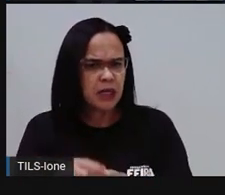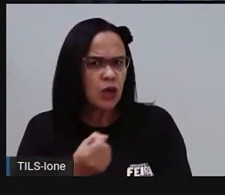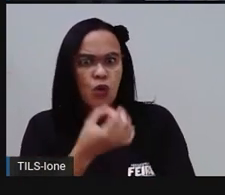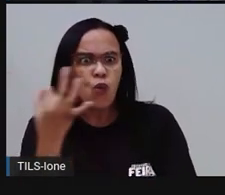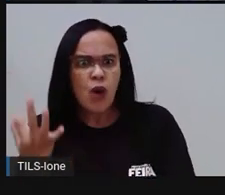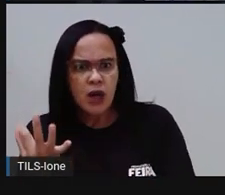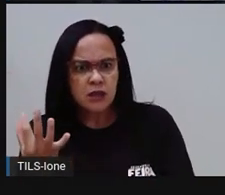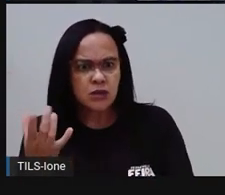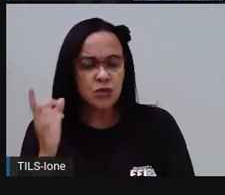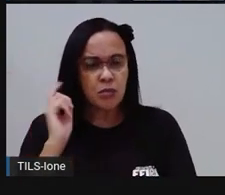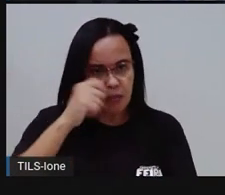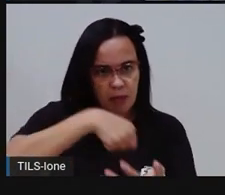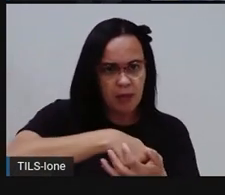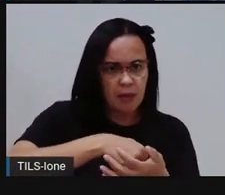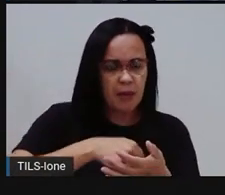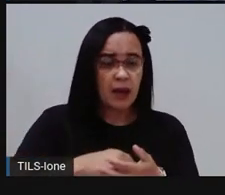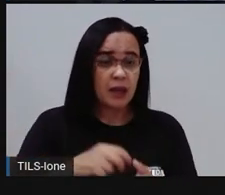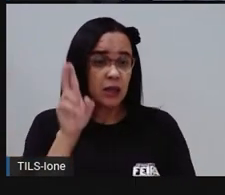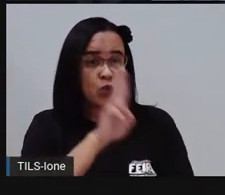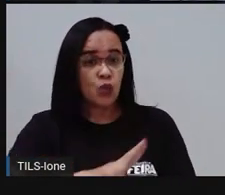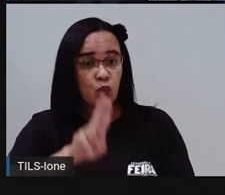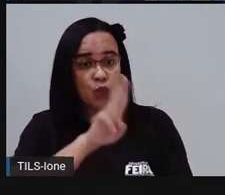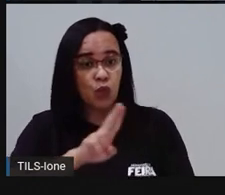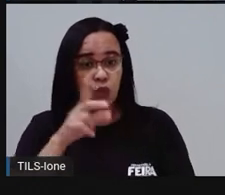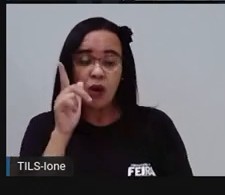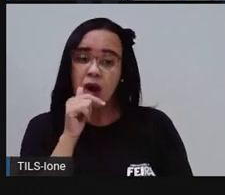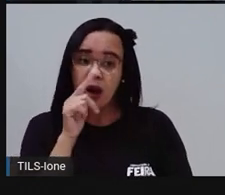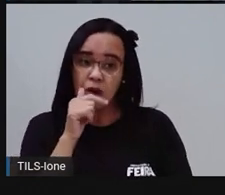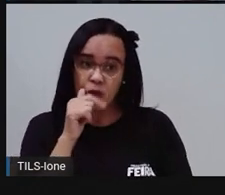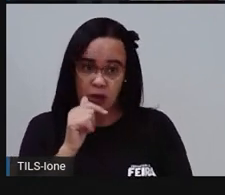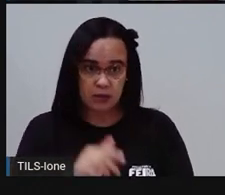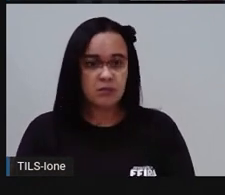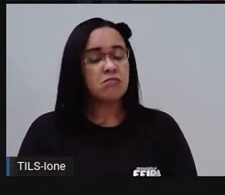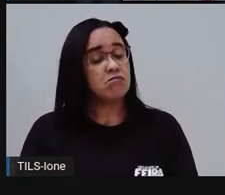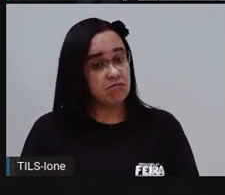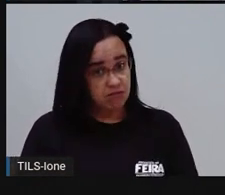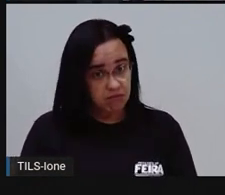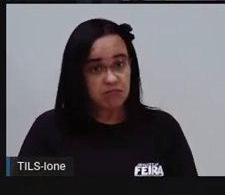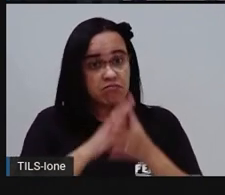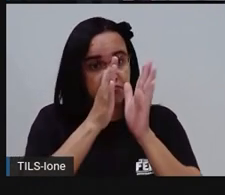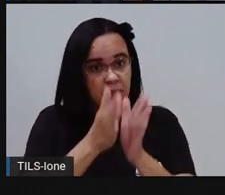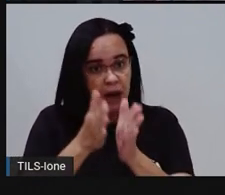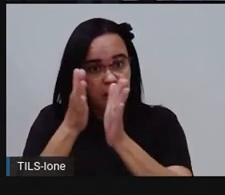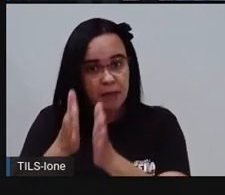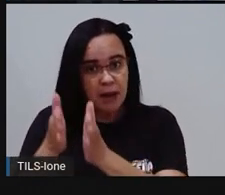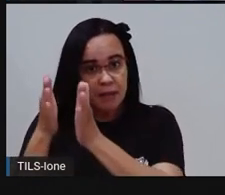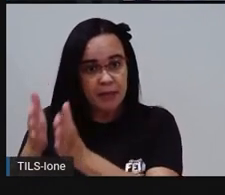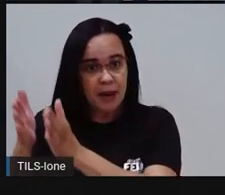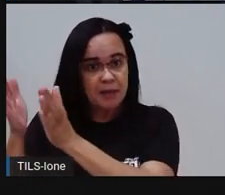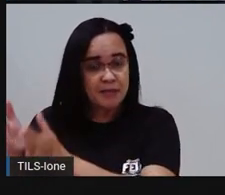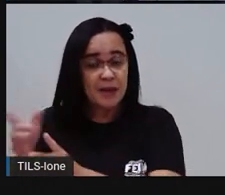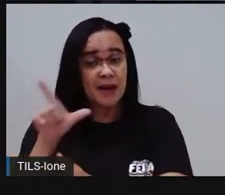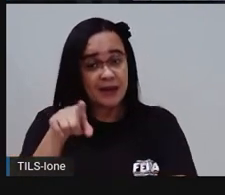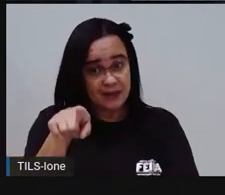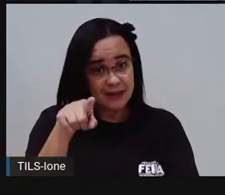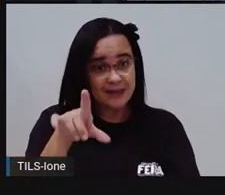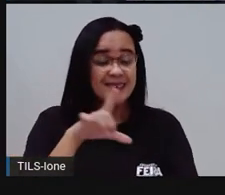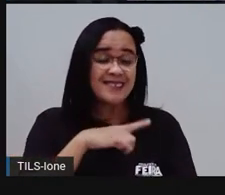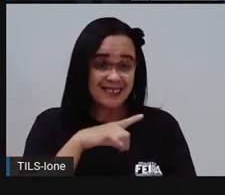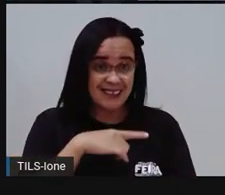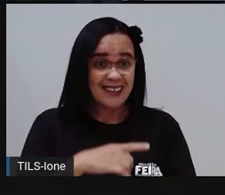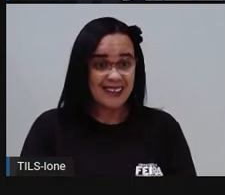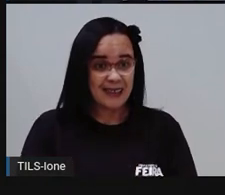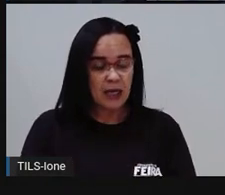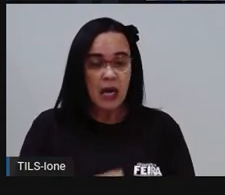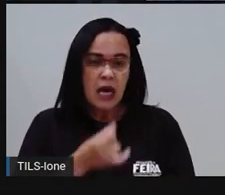vai pagar pela água que ela consumiu, né? Então a gente consome agora no mês de setembro e no mês de outubro a